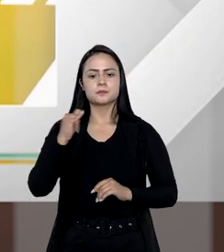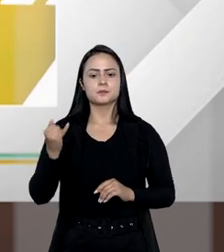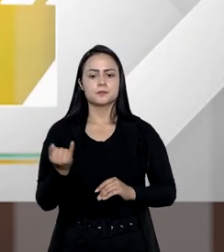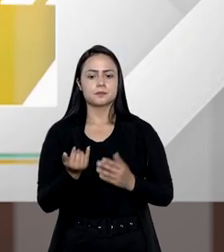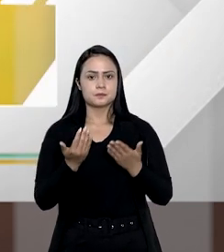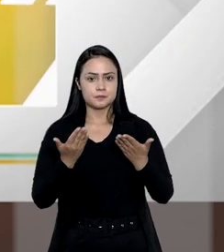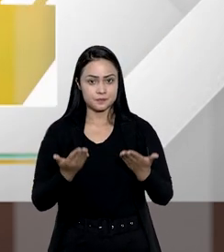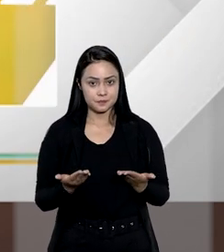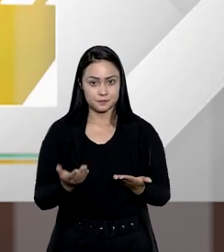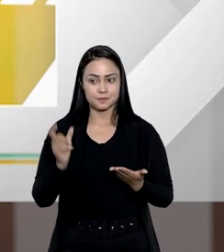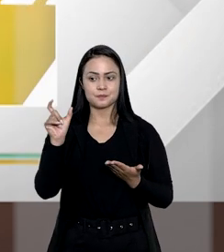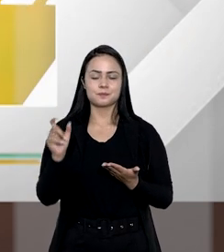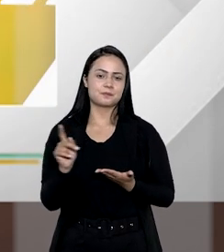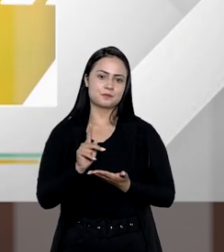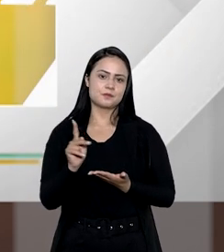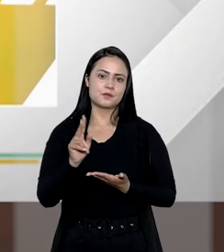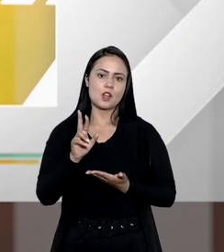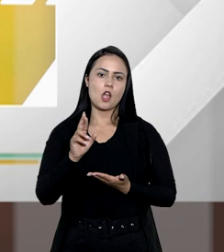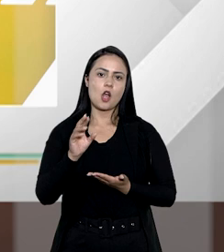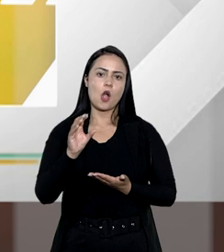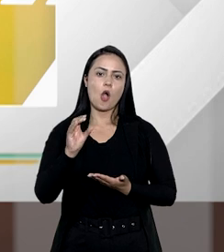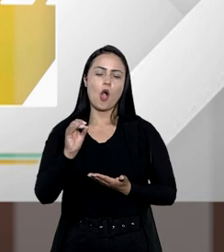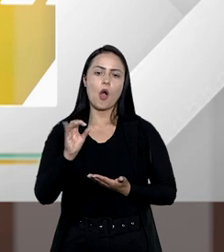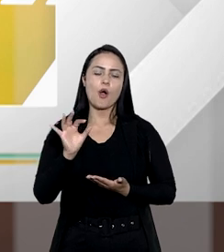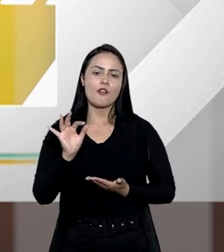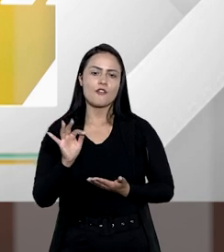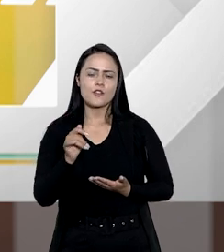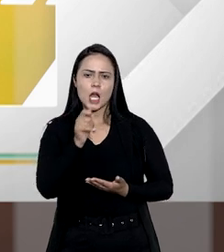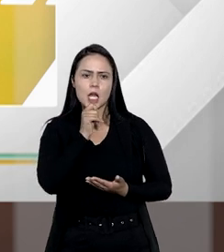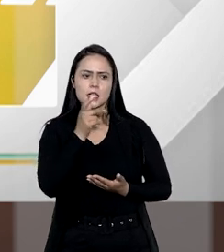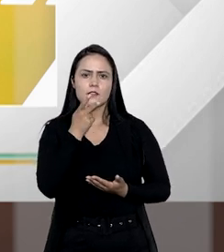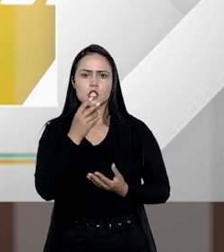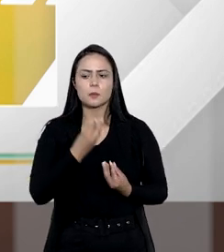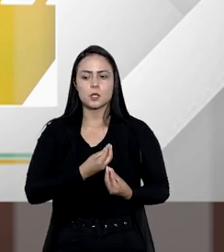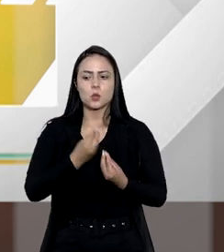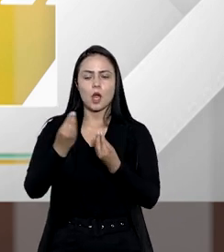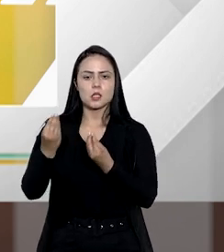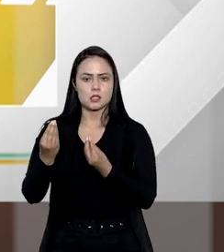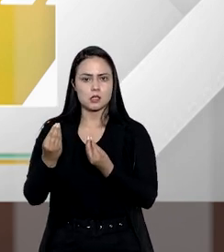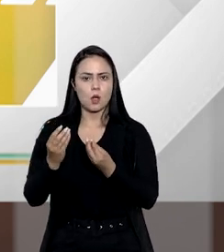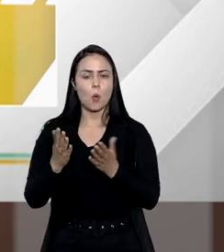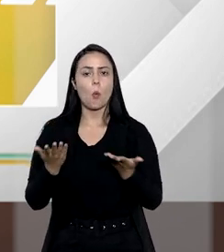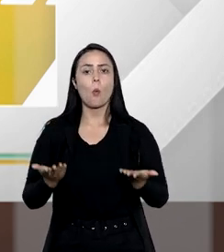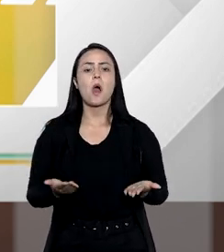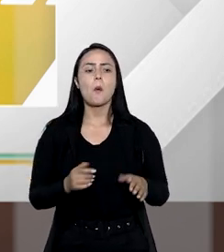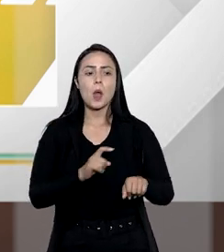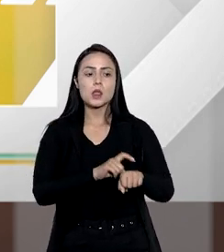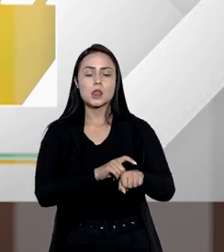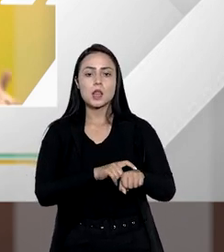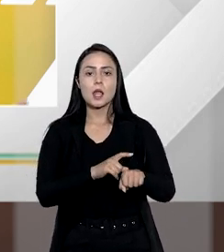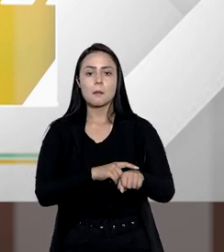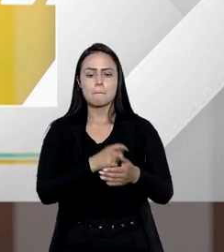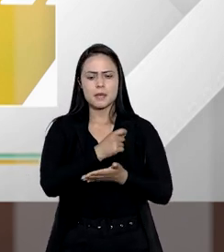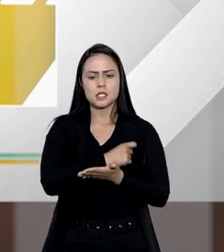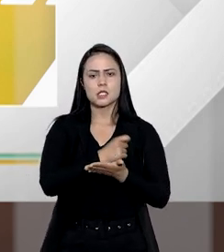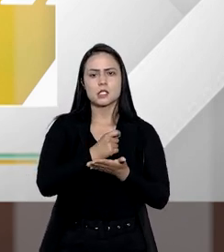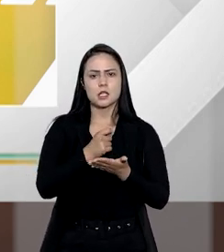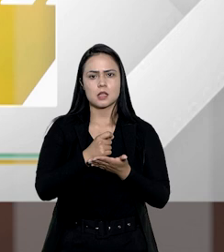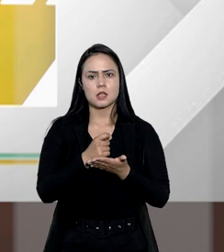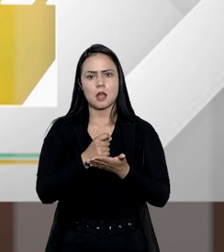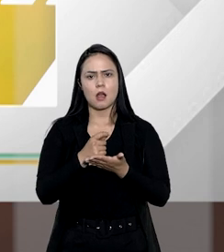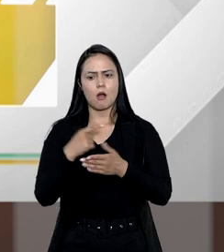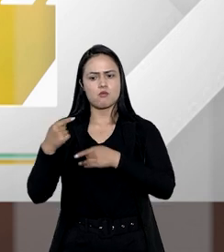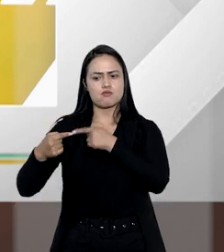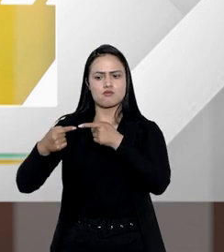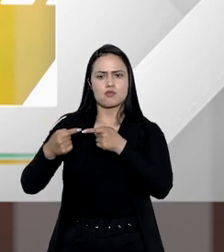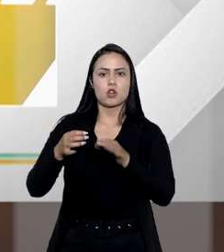Aproveitando, então, com o senhor professor Rolf, e falando ainda sobre doação, qual seria o prazo prescricional para